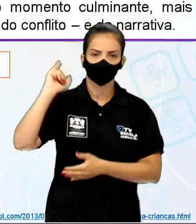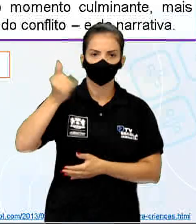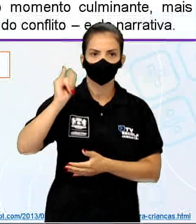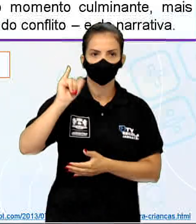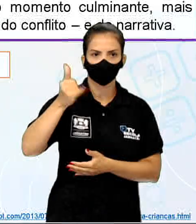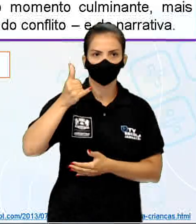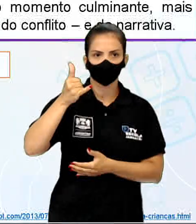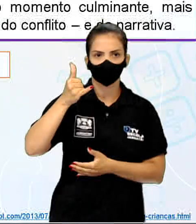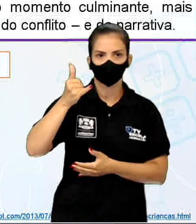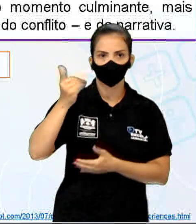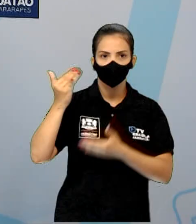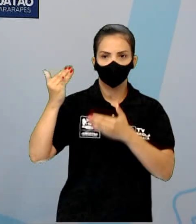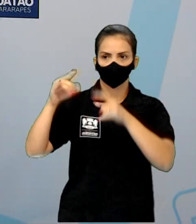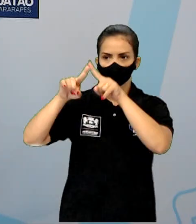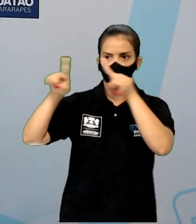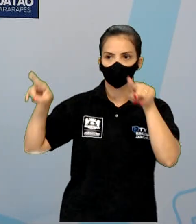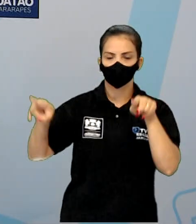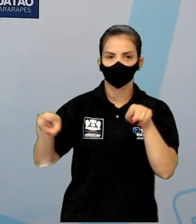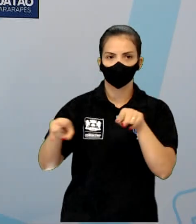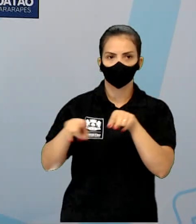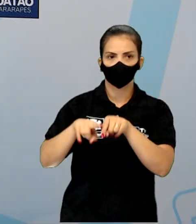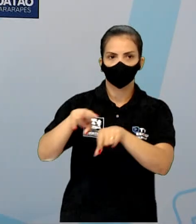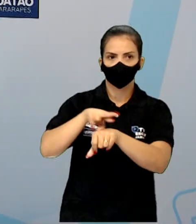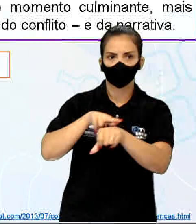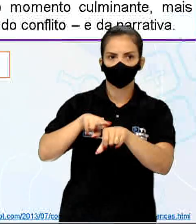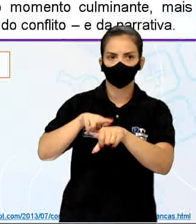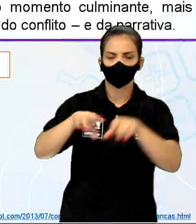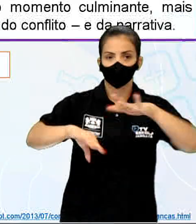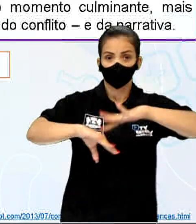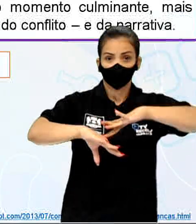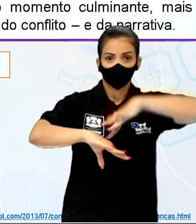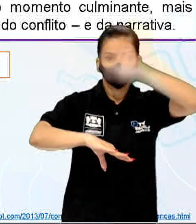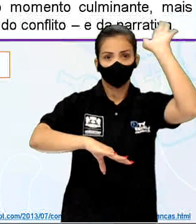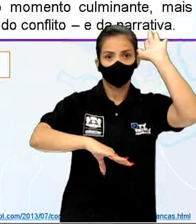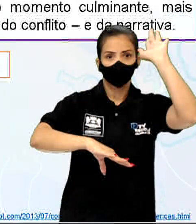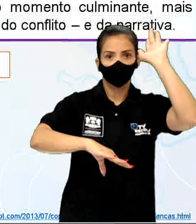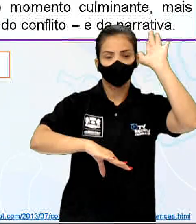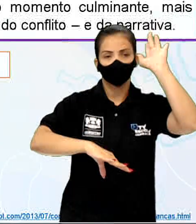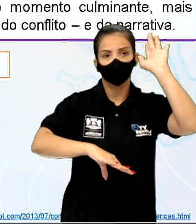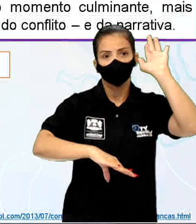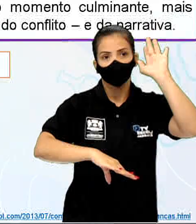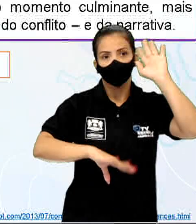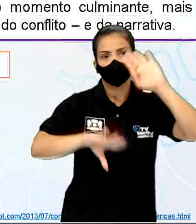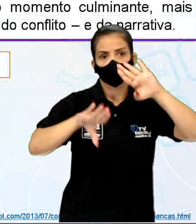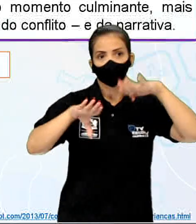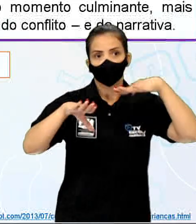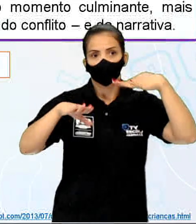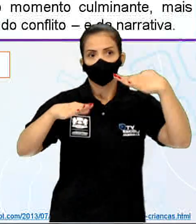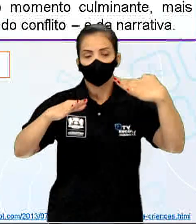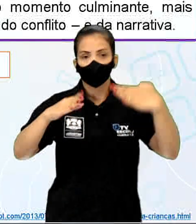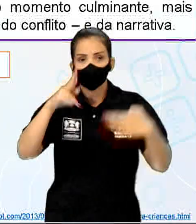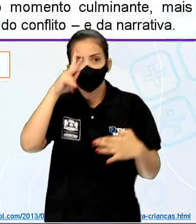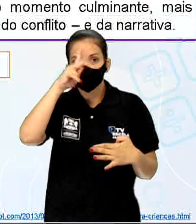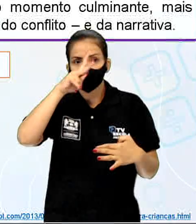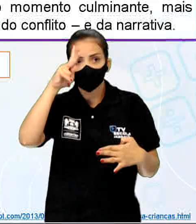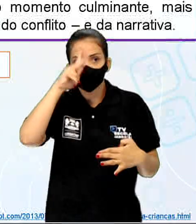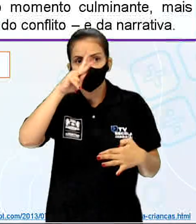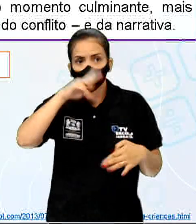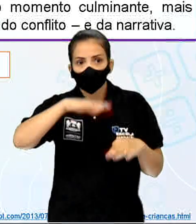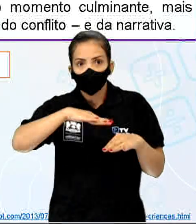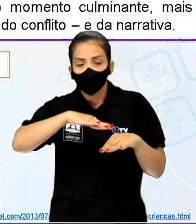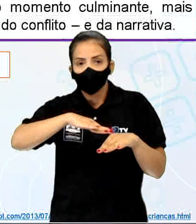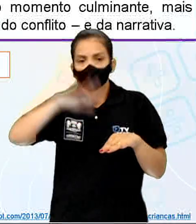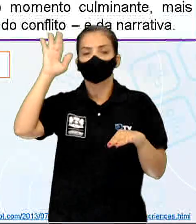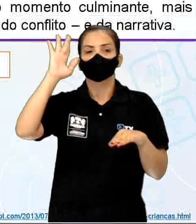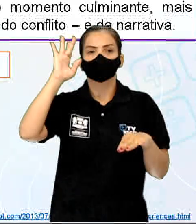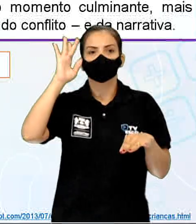que é o clímax. O clímax é o instante que a atenção atinge o ponto máximo. A criança feiosa, igual